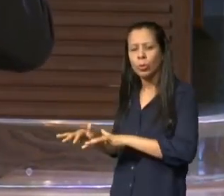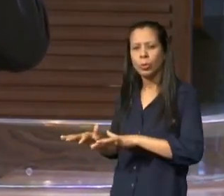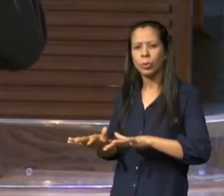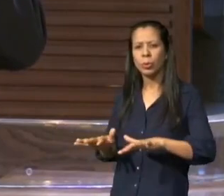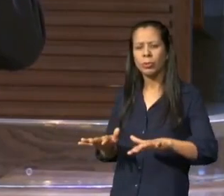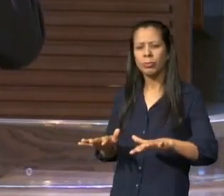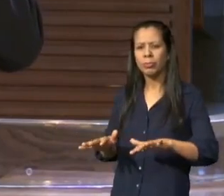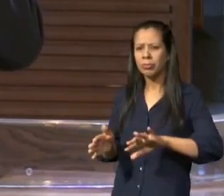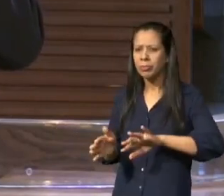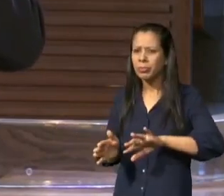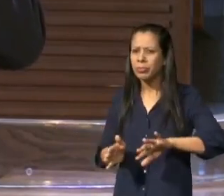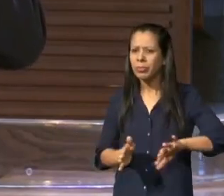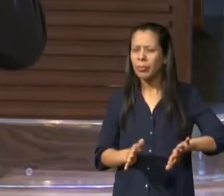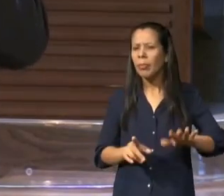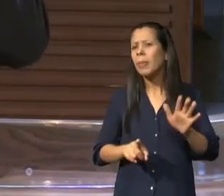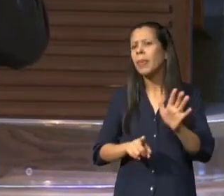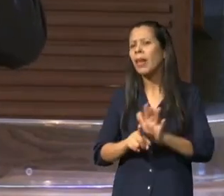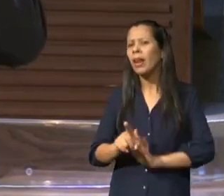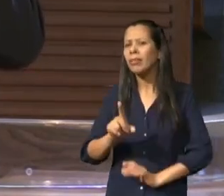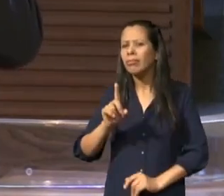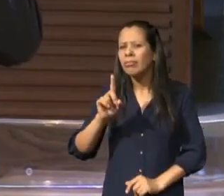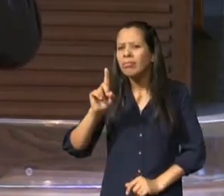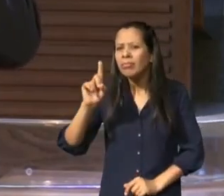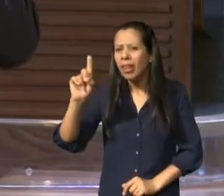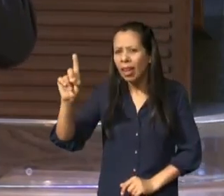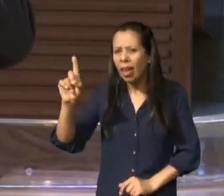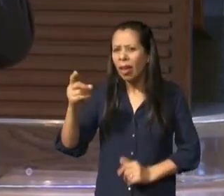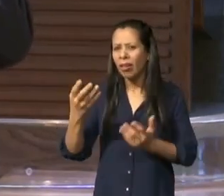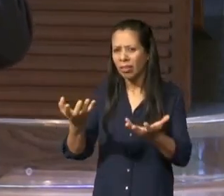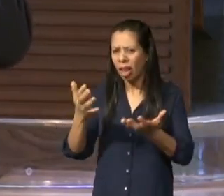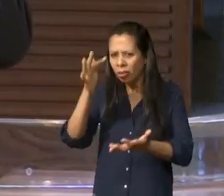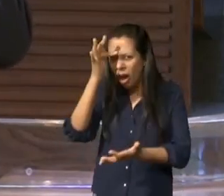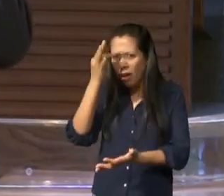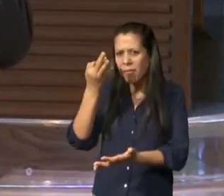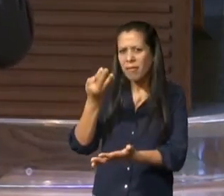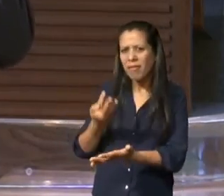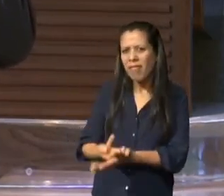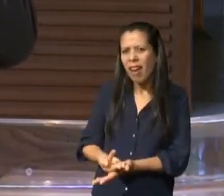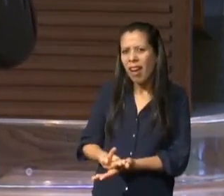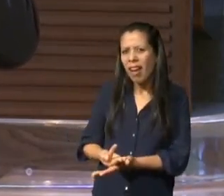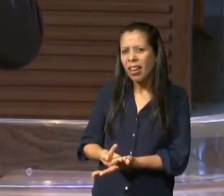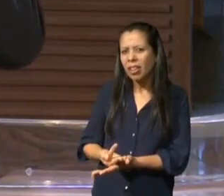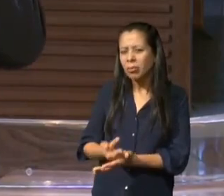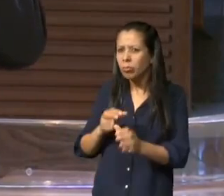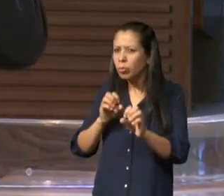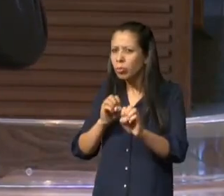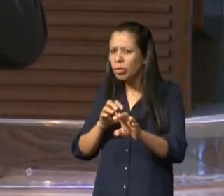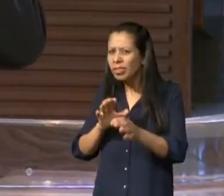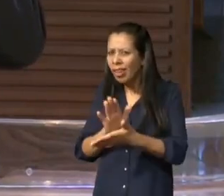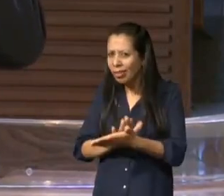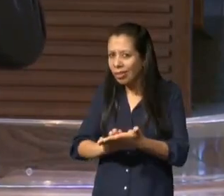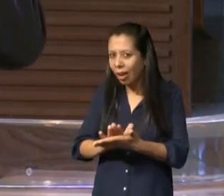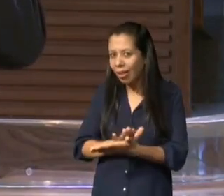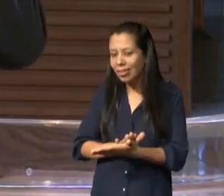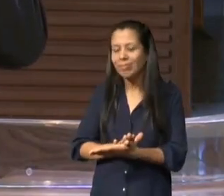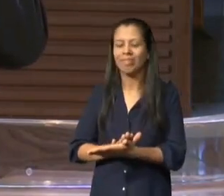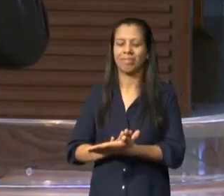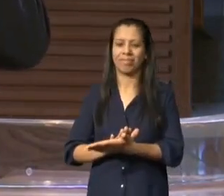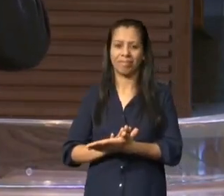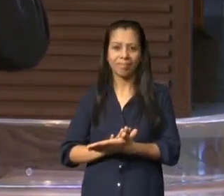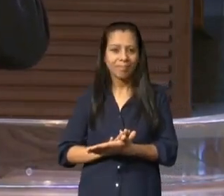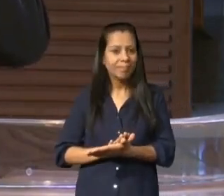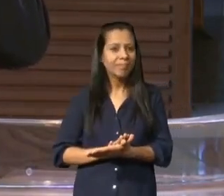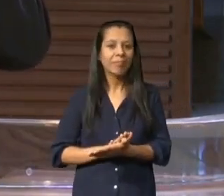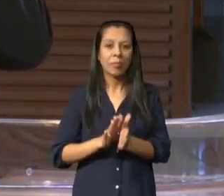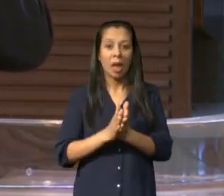racional fé é acreditar naquilo que nós não conhecemos e não sabemos mas Deus na sua palavra nos dá evidência